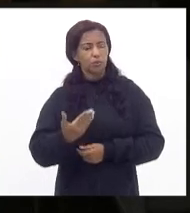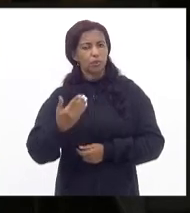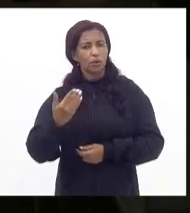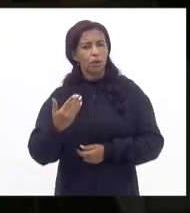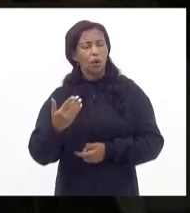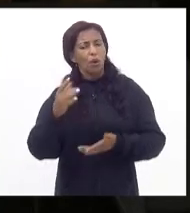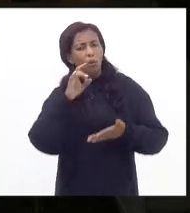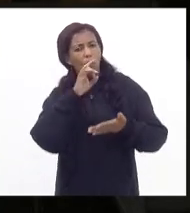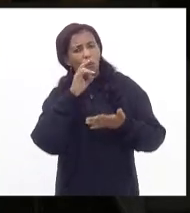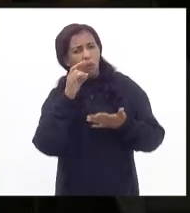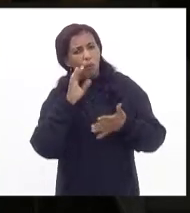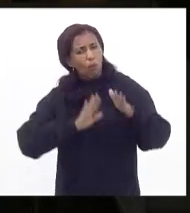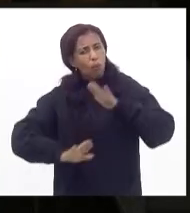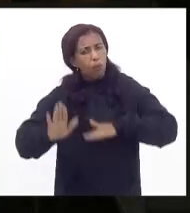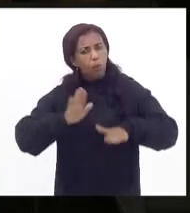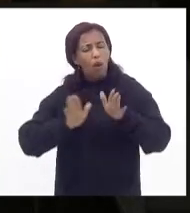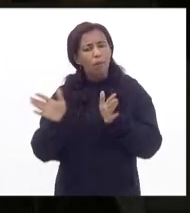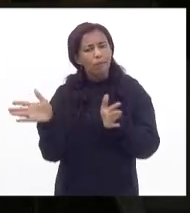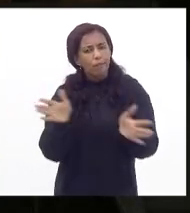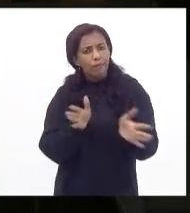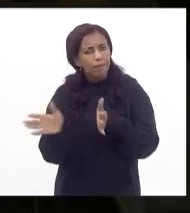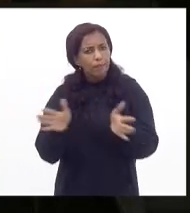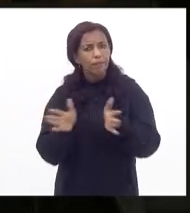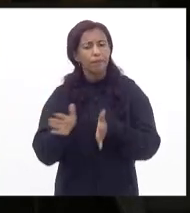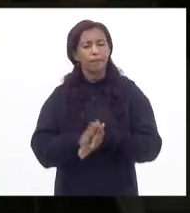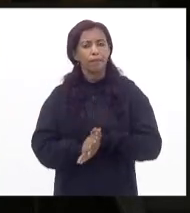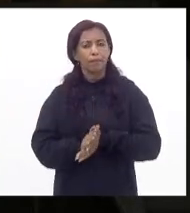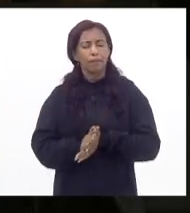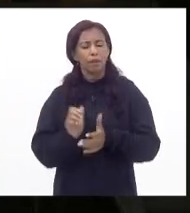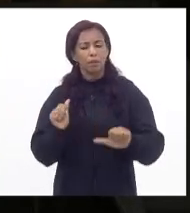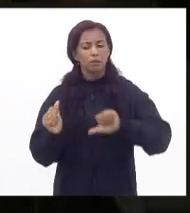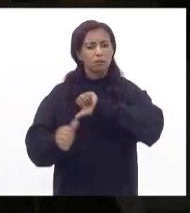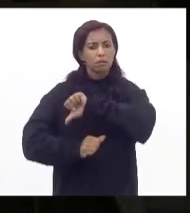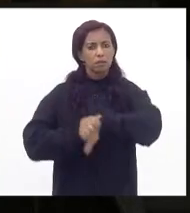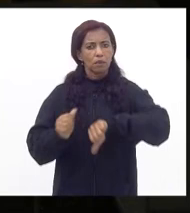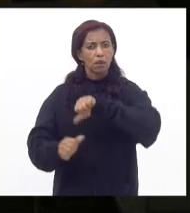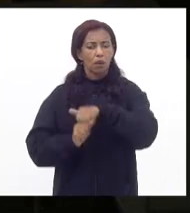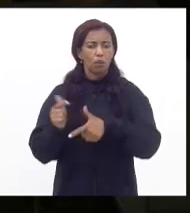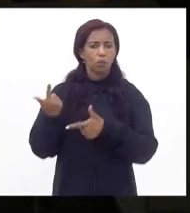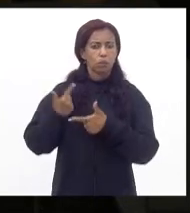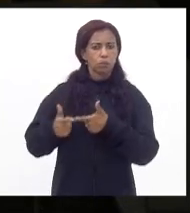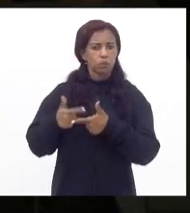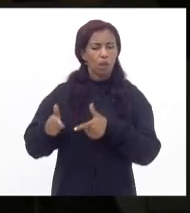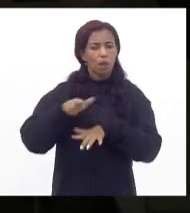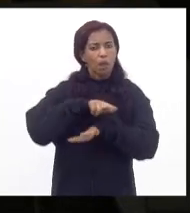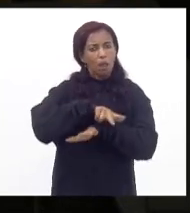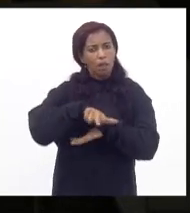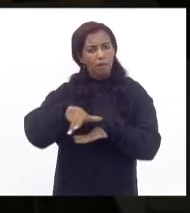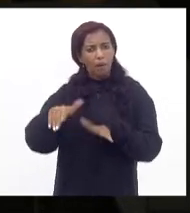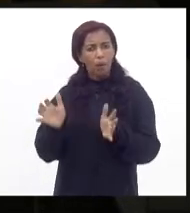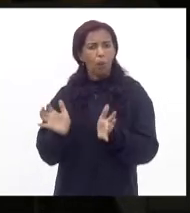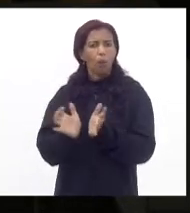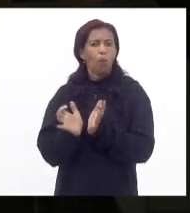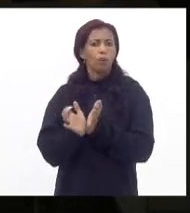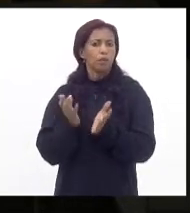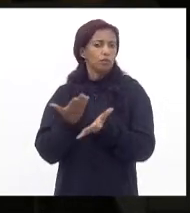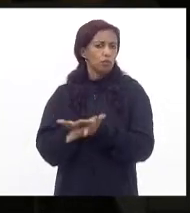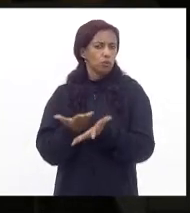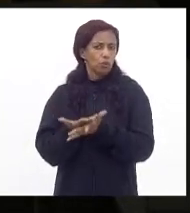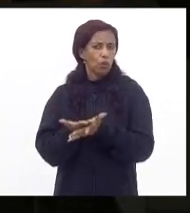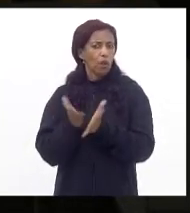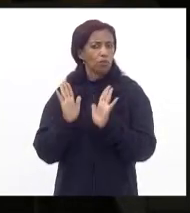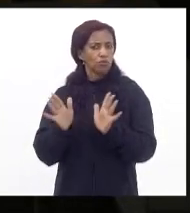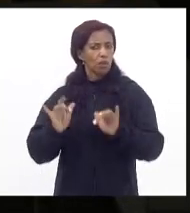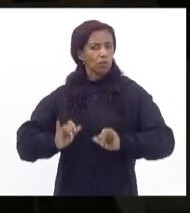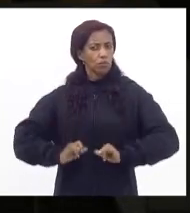ponderação mediação para que isso não vire um problema em várias comunidades escolares já tão sofridas e tão